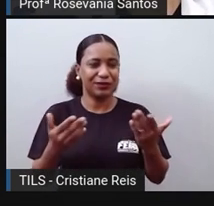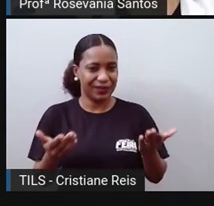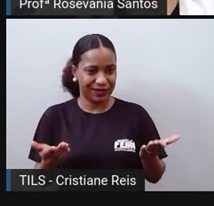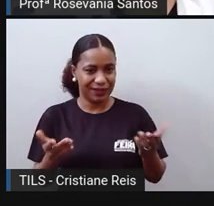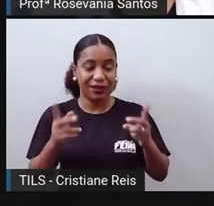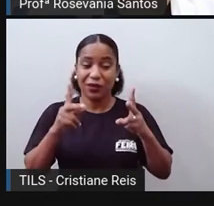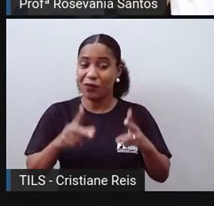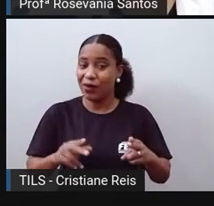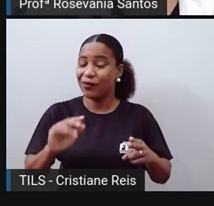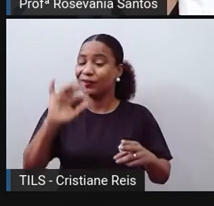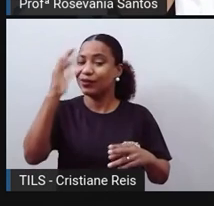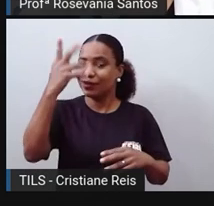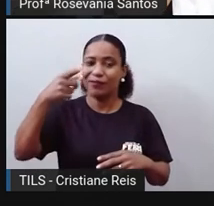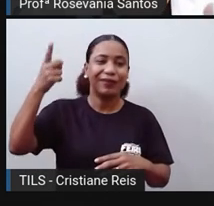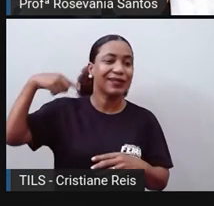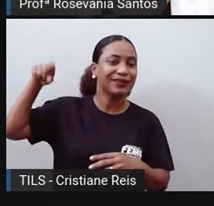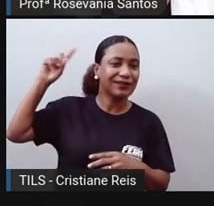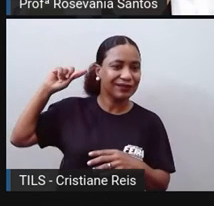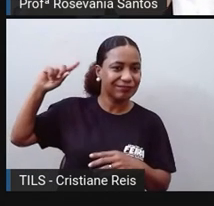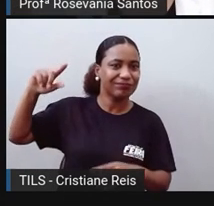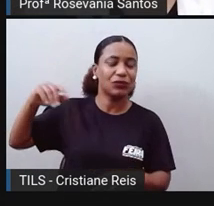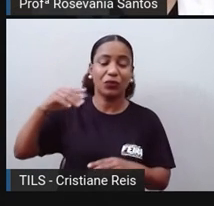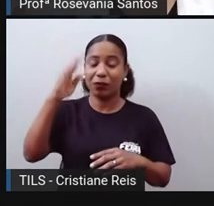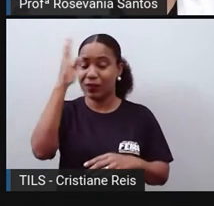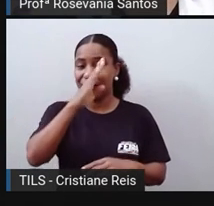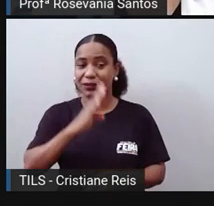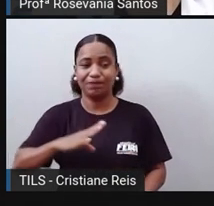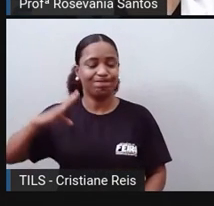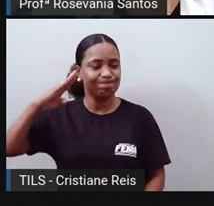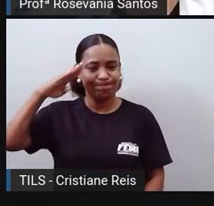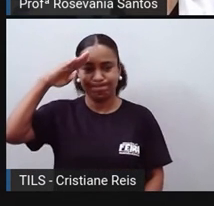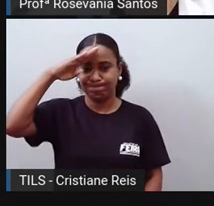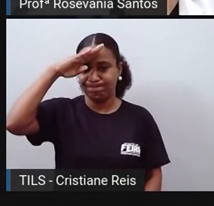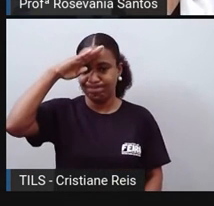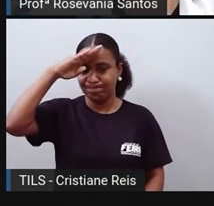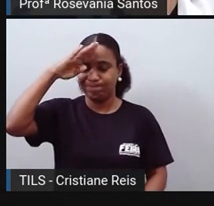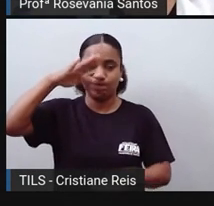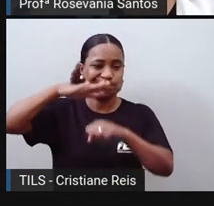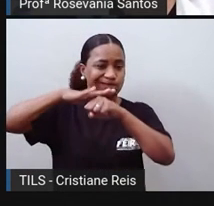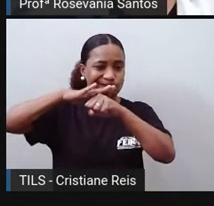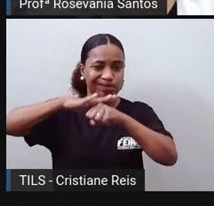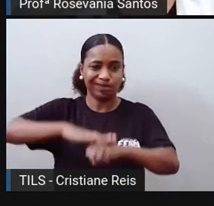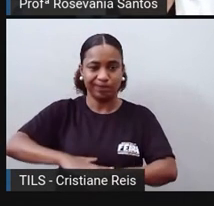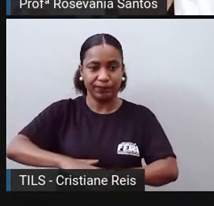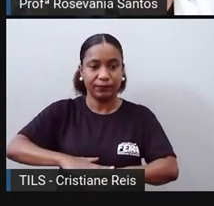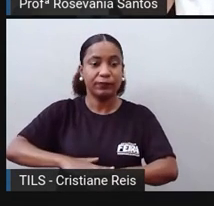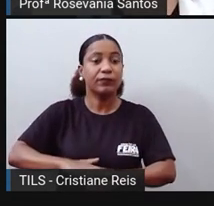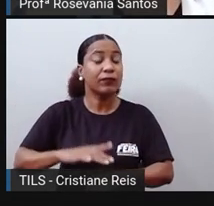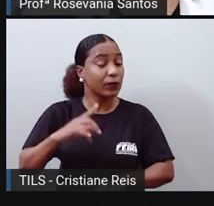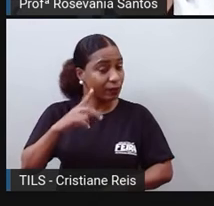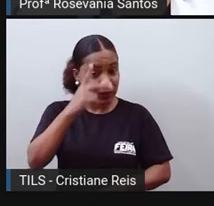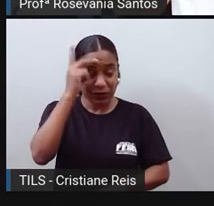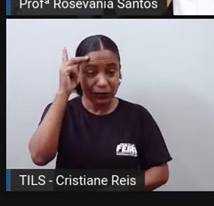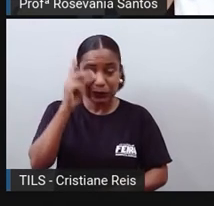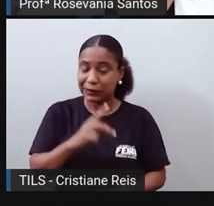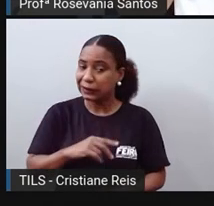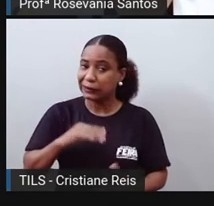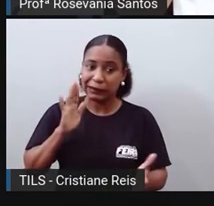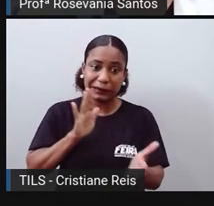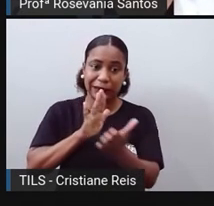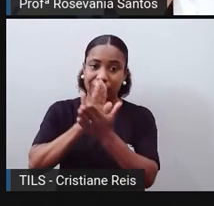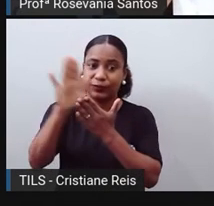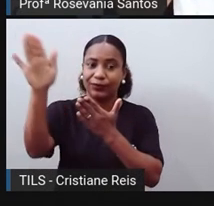também, né, no período da ditadura, muitas pessoas, elas tiveram que se exilar, né, em outros locais, justamente para fugir, né, desses